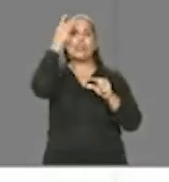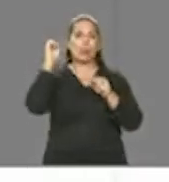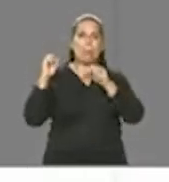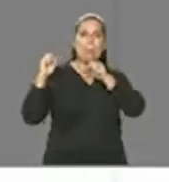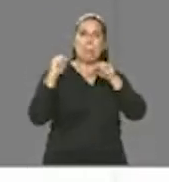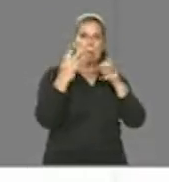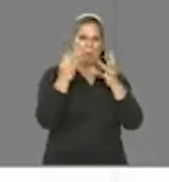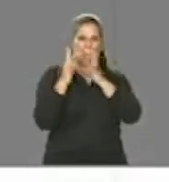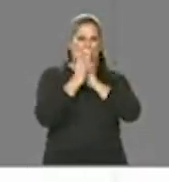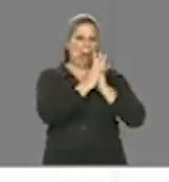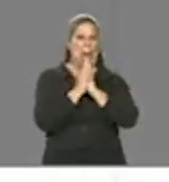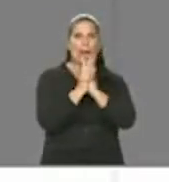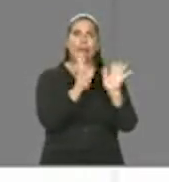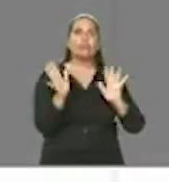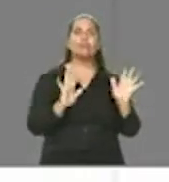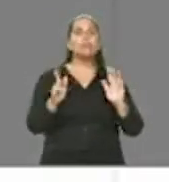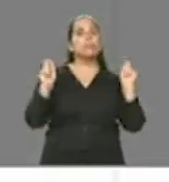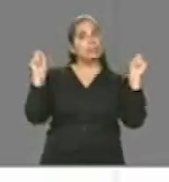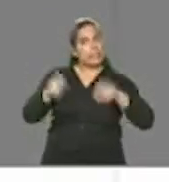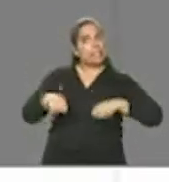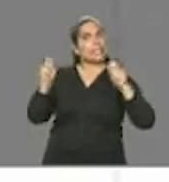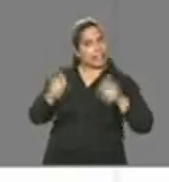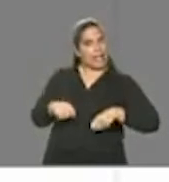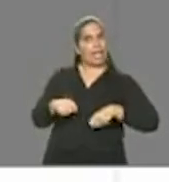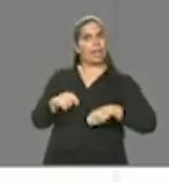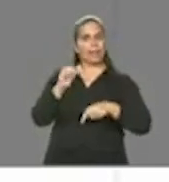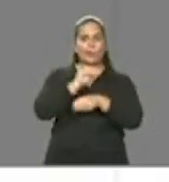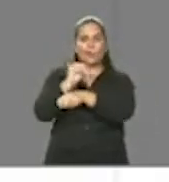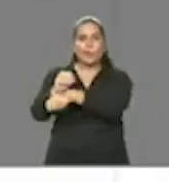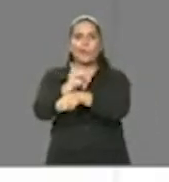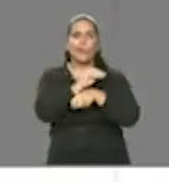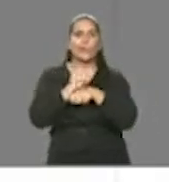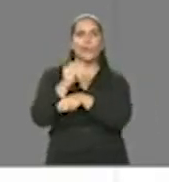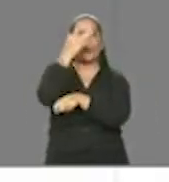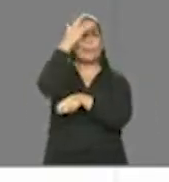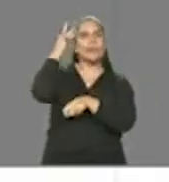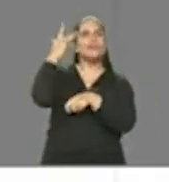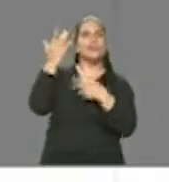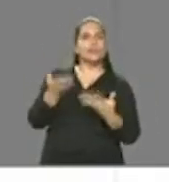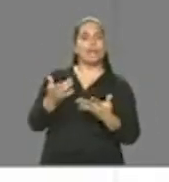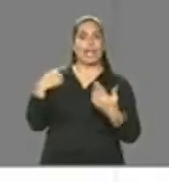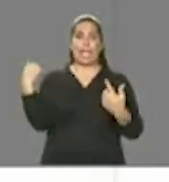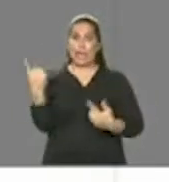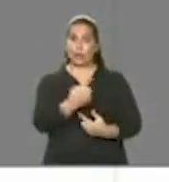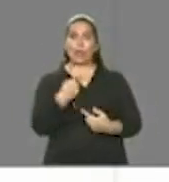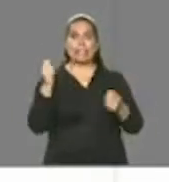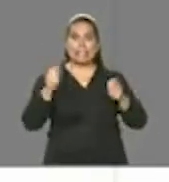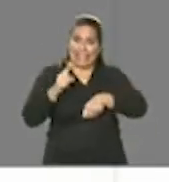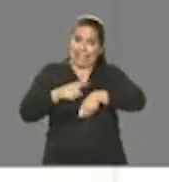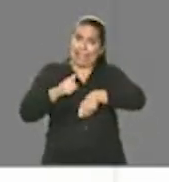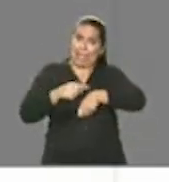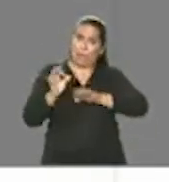possam aumentar a sua capacidade de atendimento enquanto nós os damos tempo.